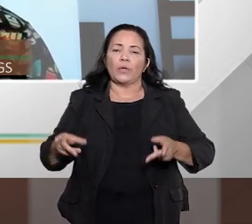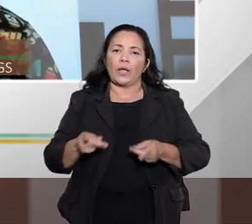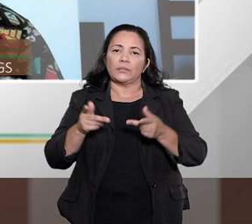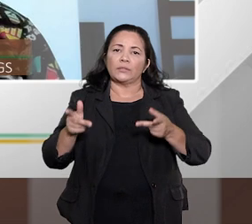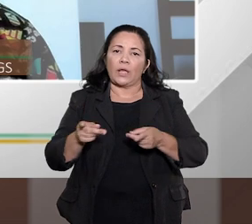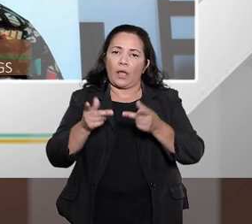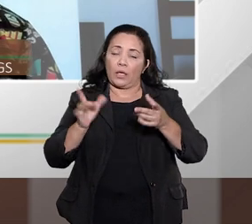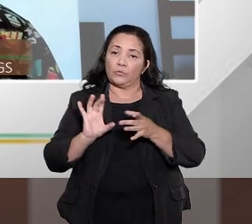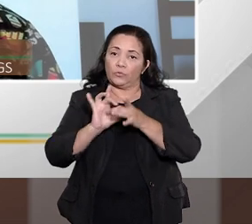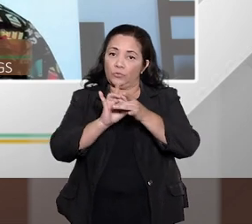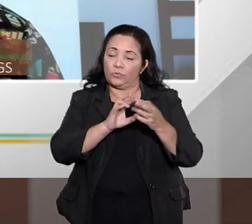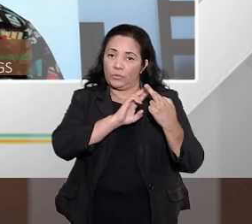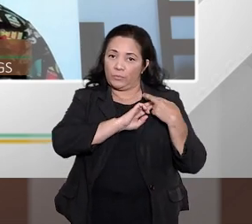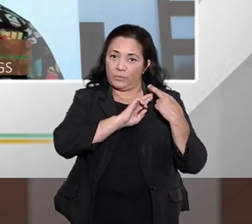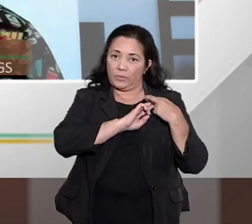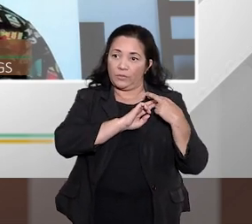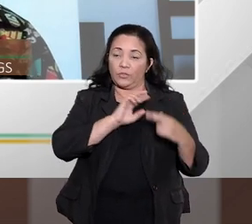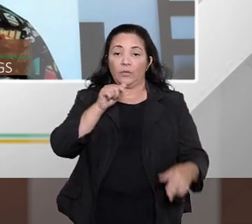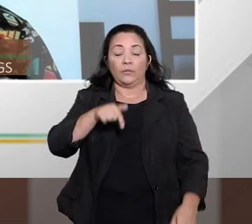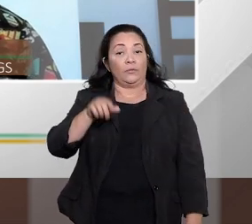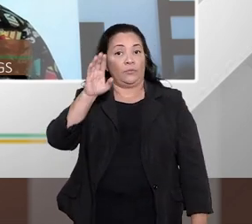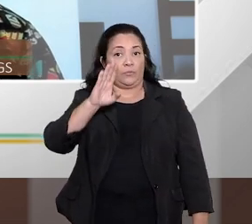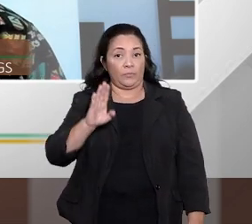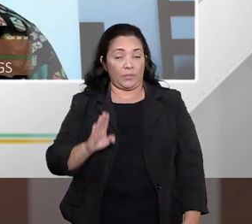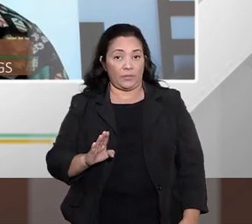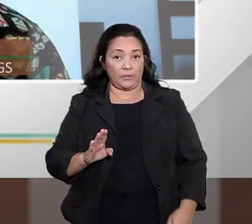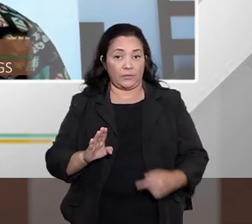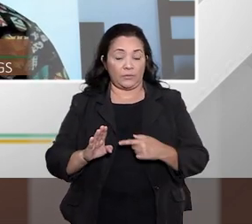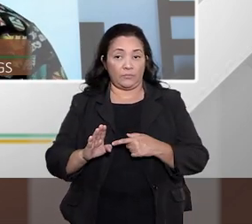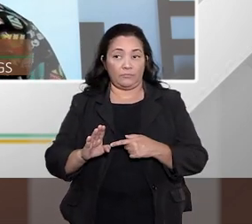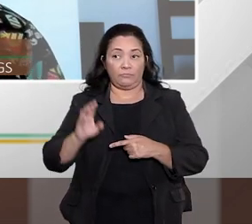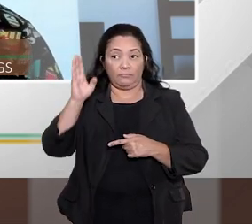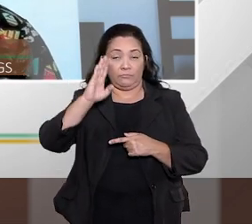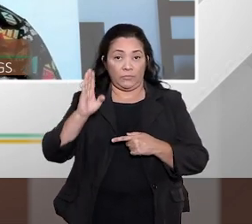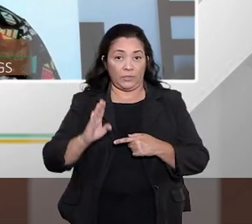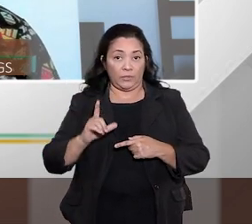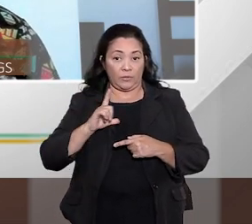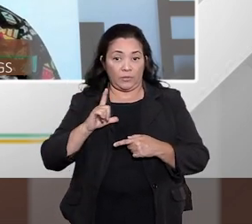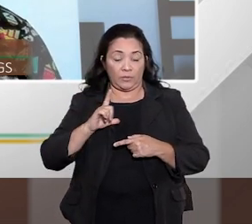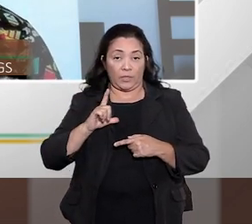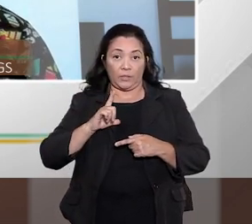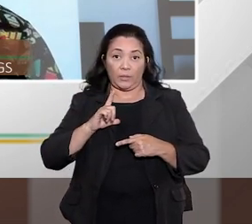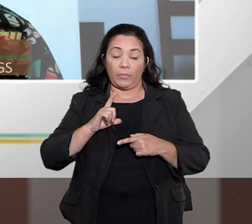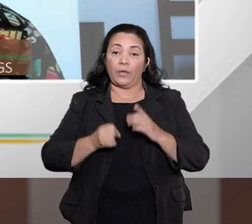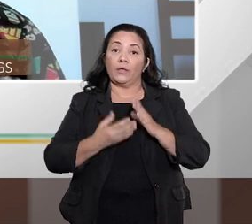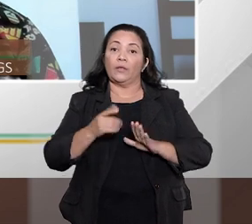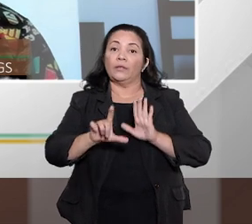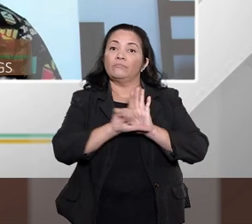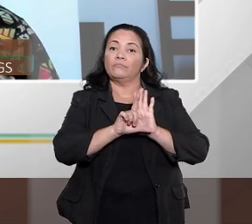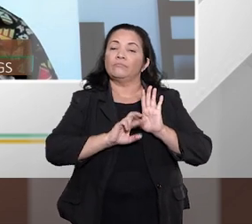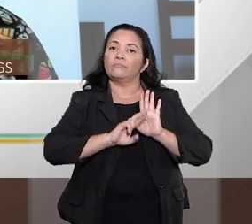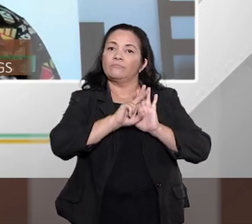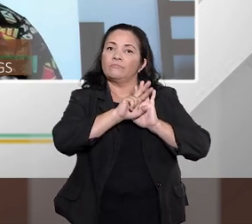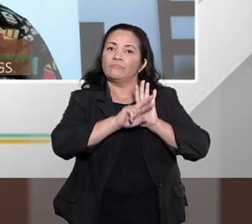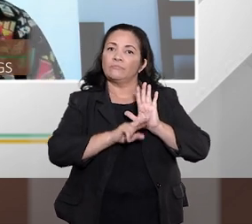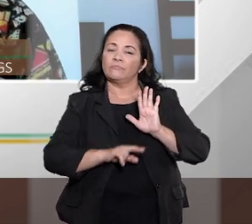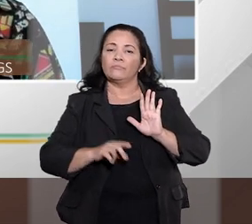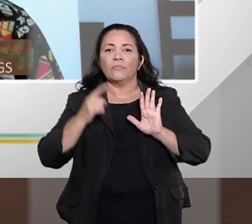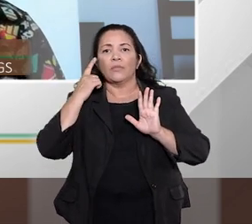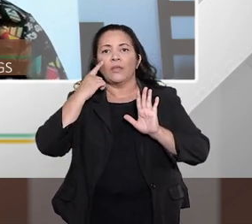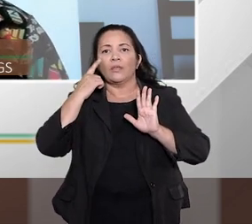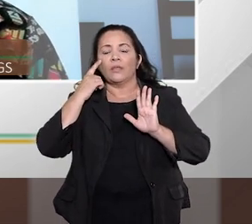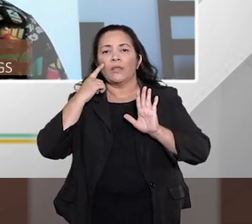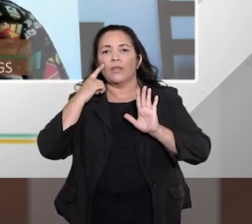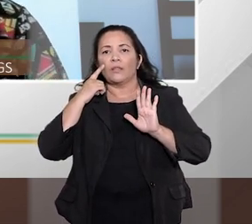o Brasil já há algum tempo tentava até com a autorregulamentação da FEBRABAN né seguir essas linhas que são